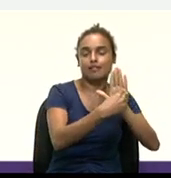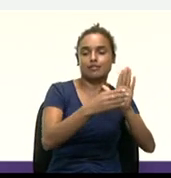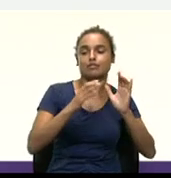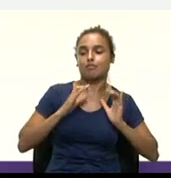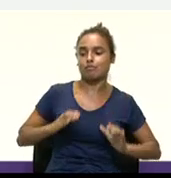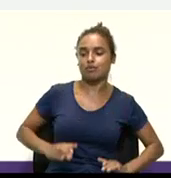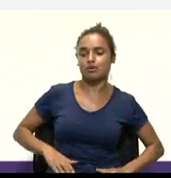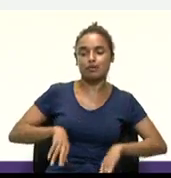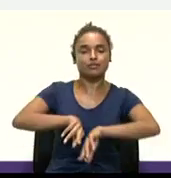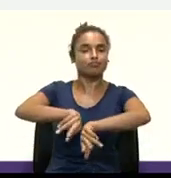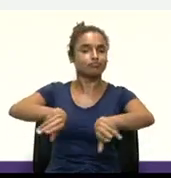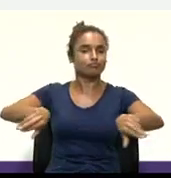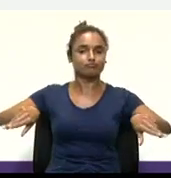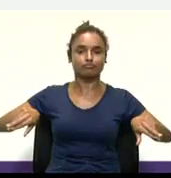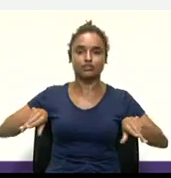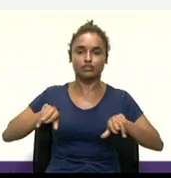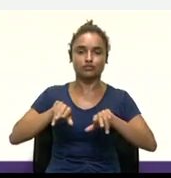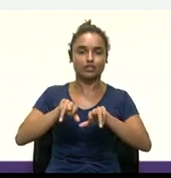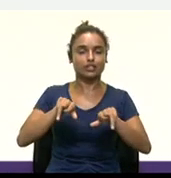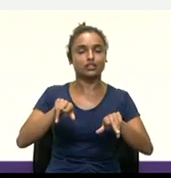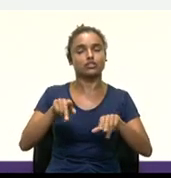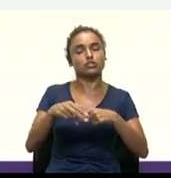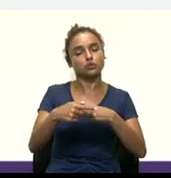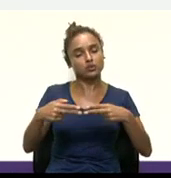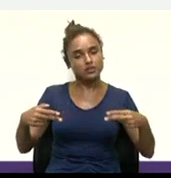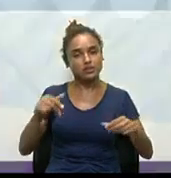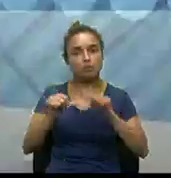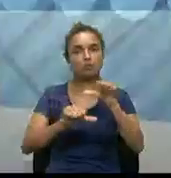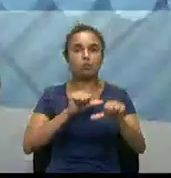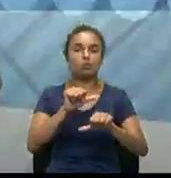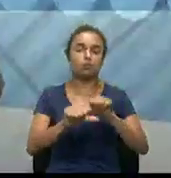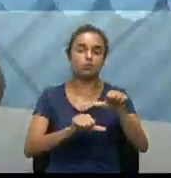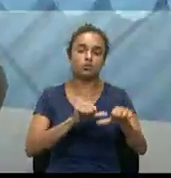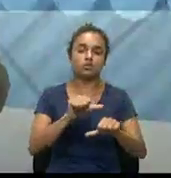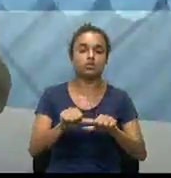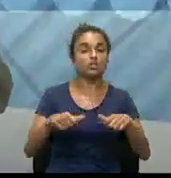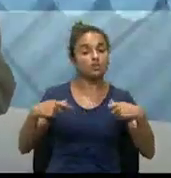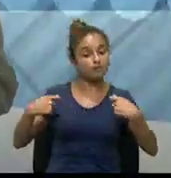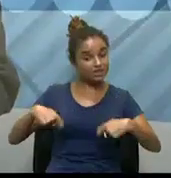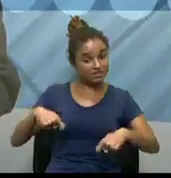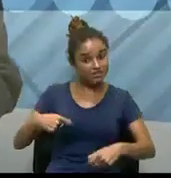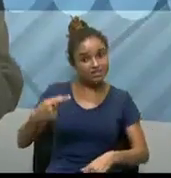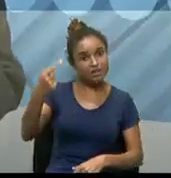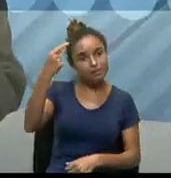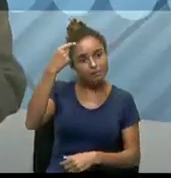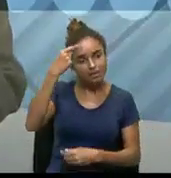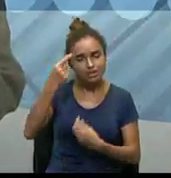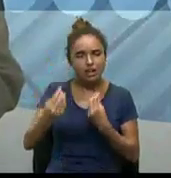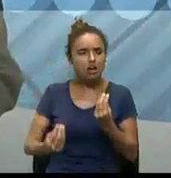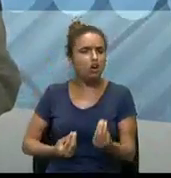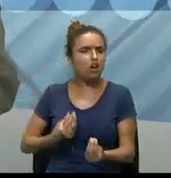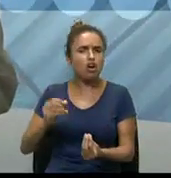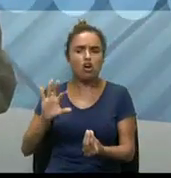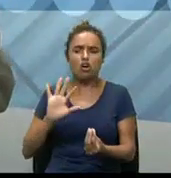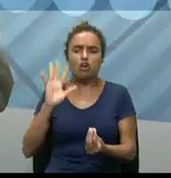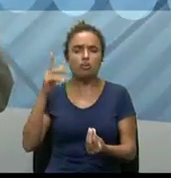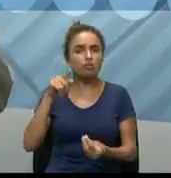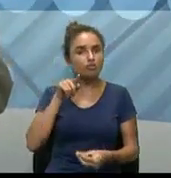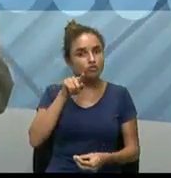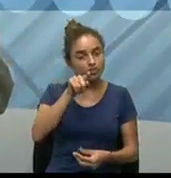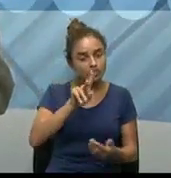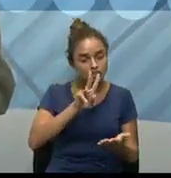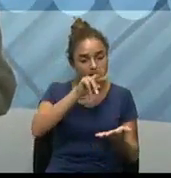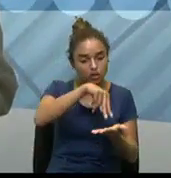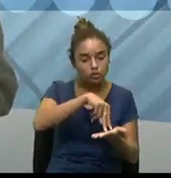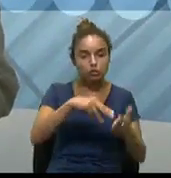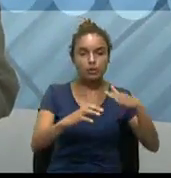segmentos, né? Então, é isso que a gente precisa pensar, então, como administradores, como